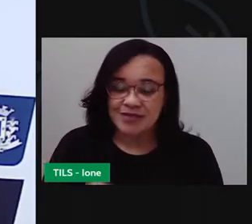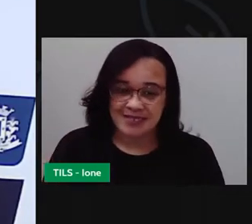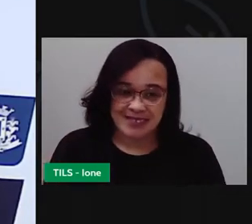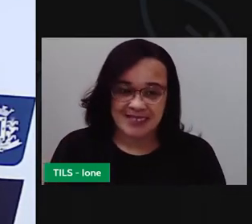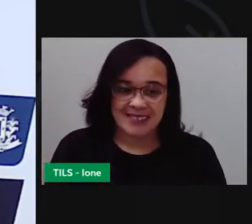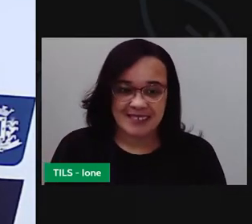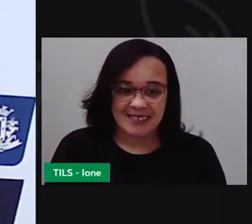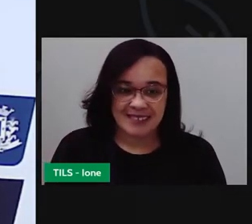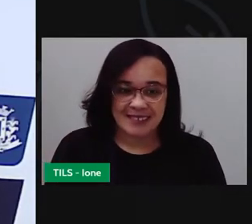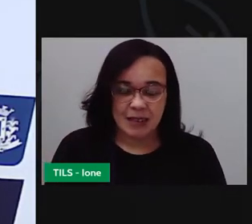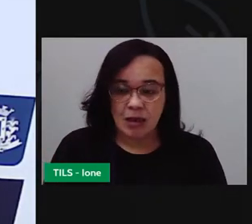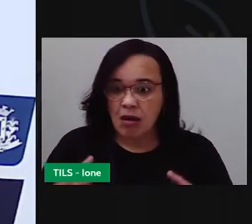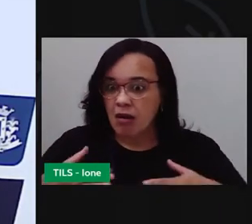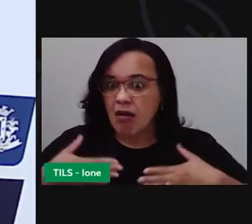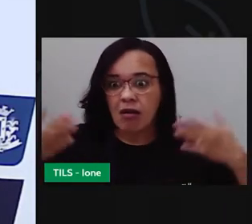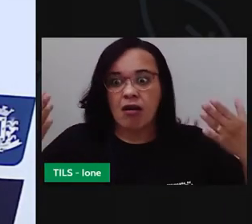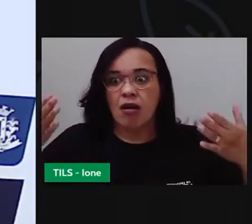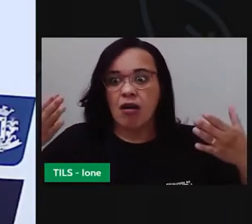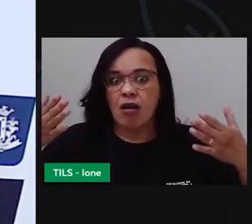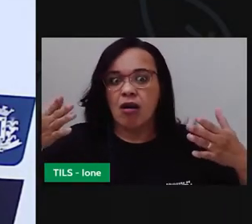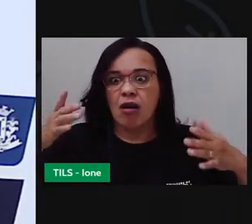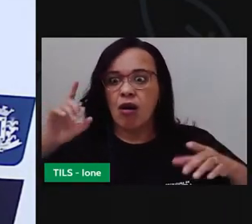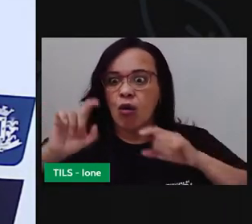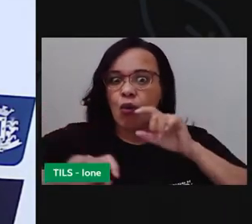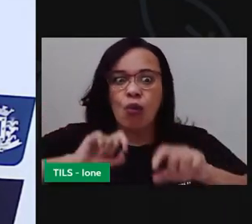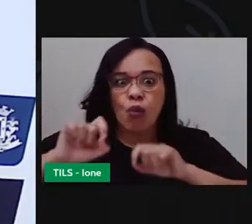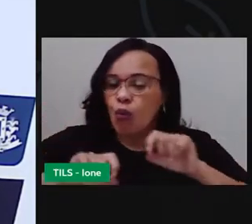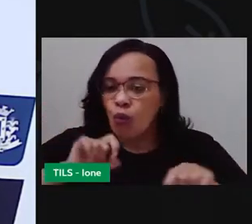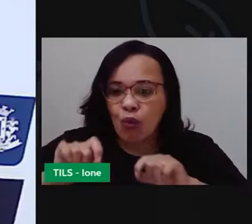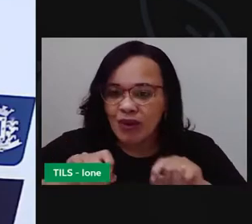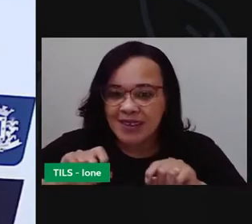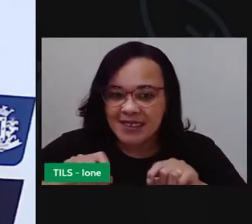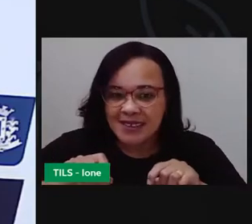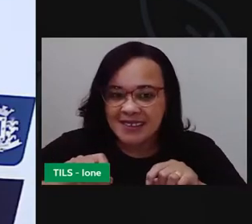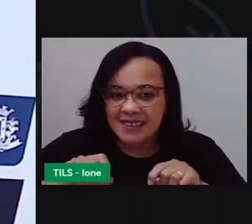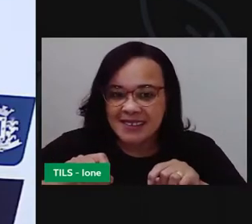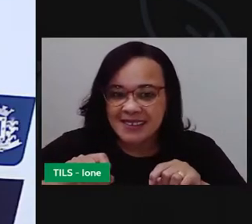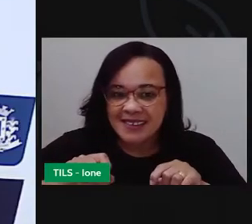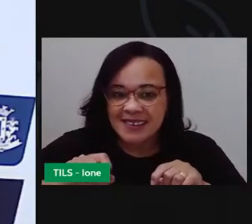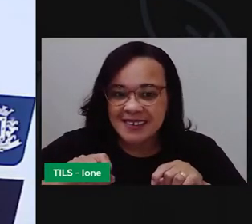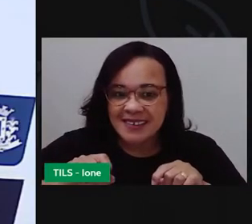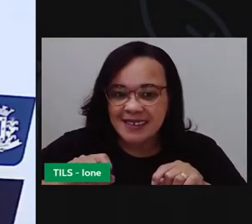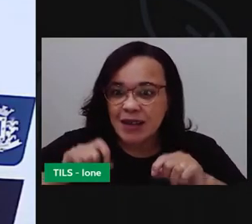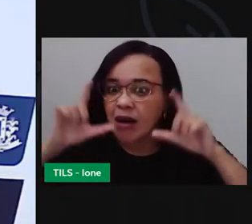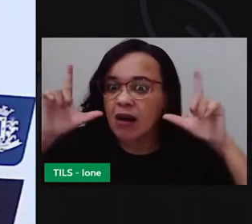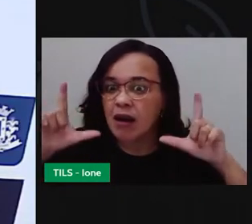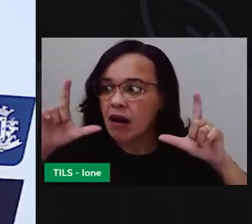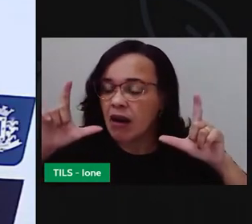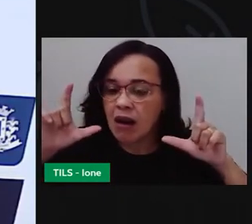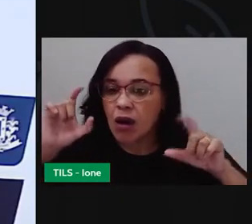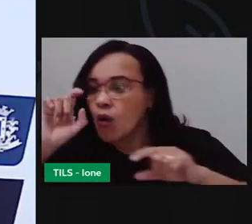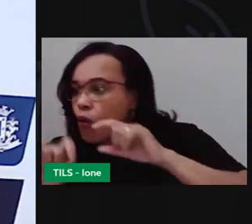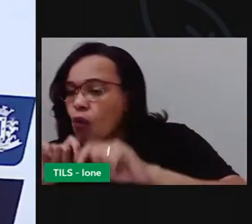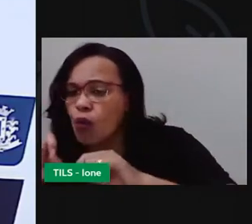Mas de repente... Ah, o quê? O que foi isso?